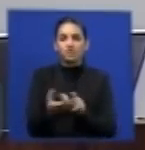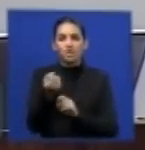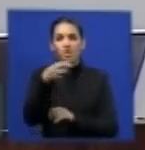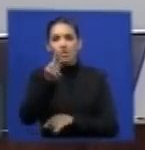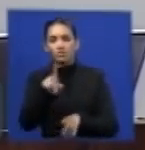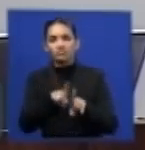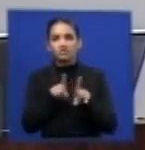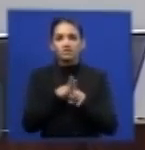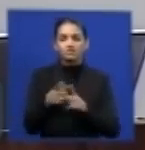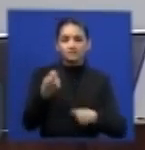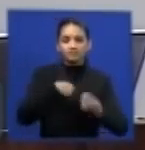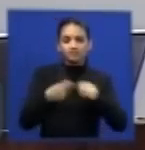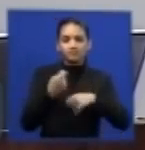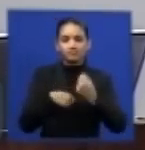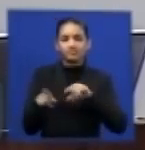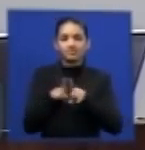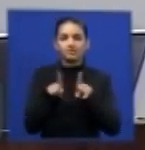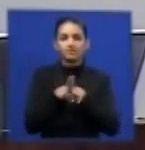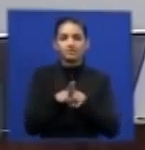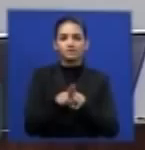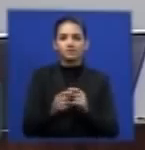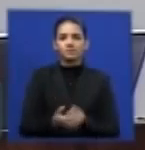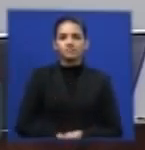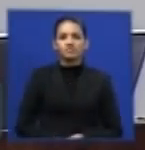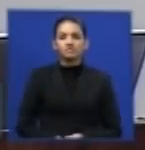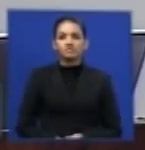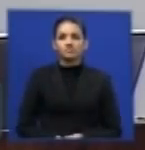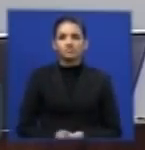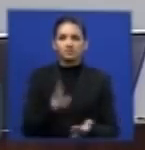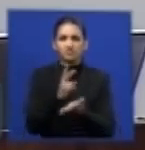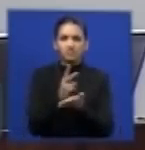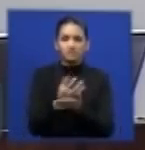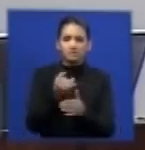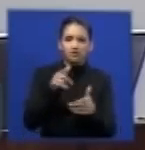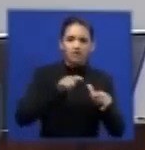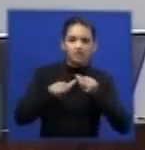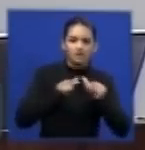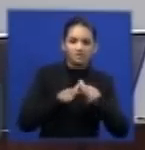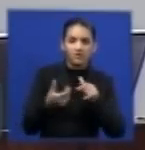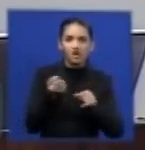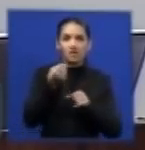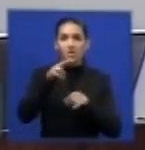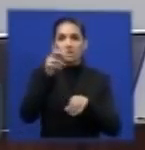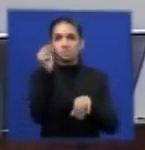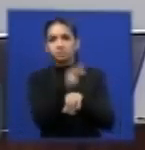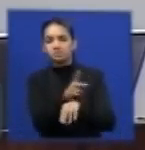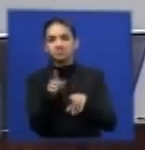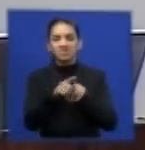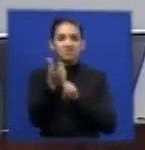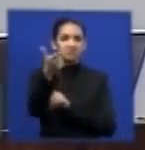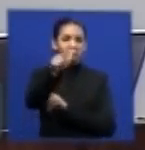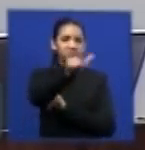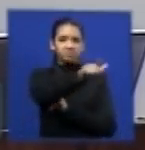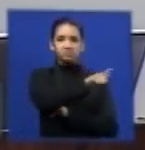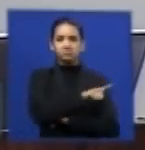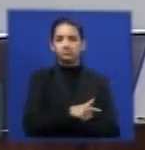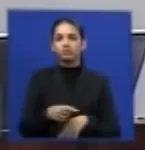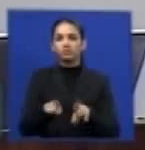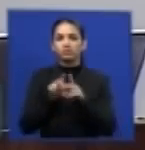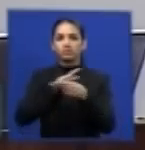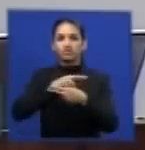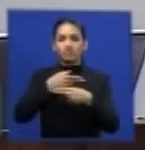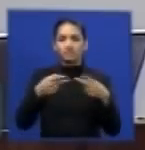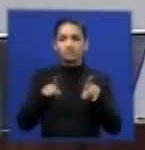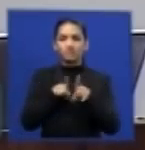financeiro sempre a título seja trabalhista enfim dadas as aflições sociais que se vivem nos países do